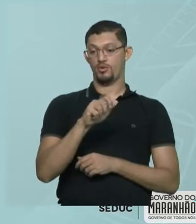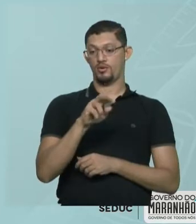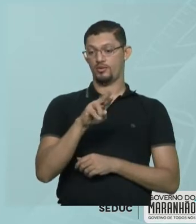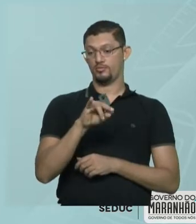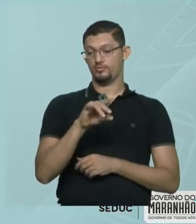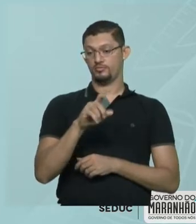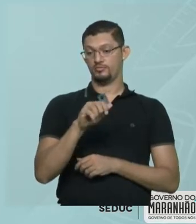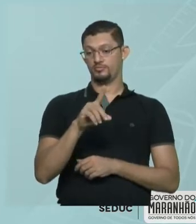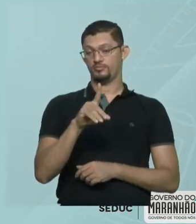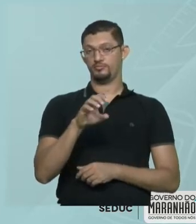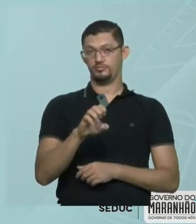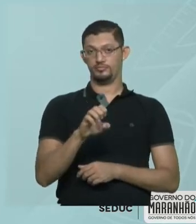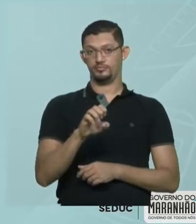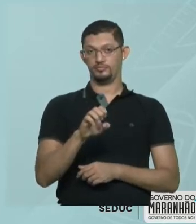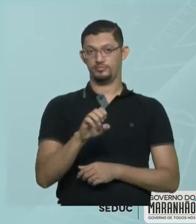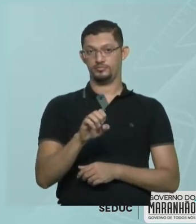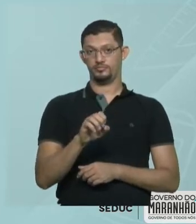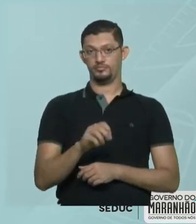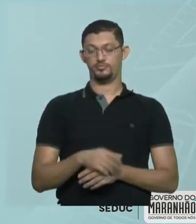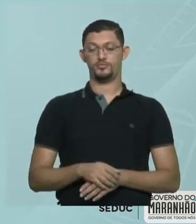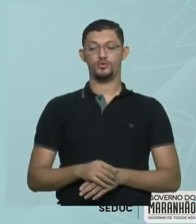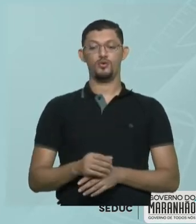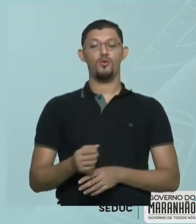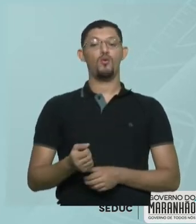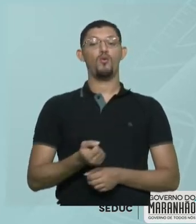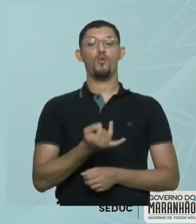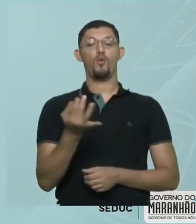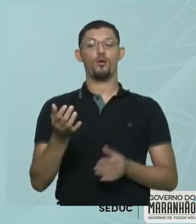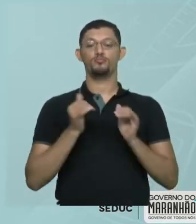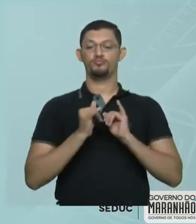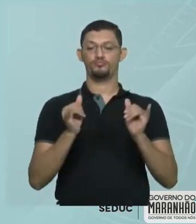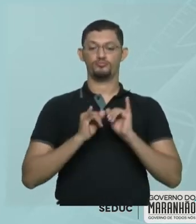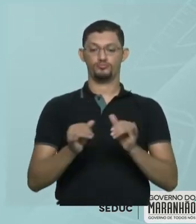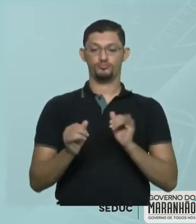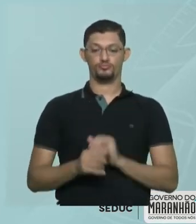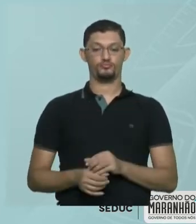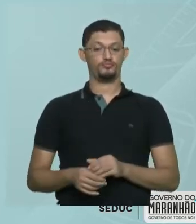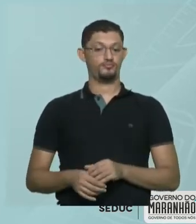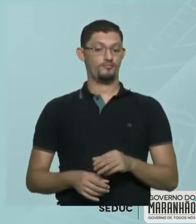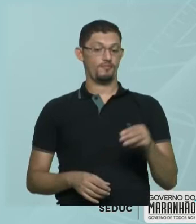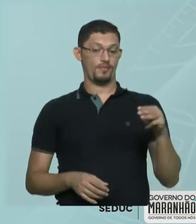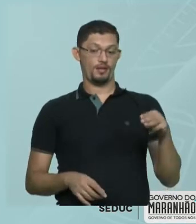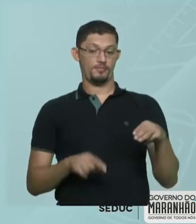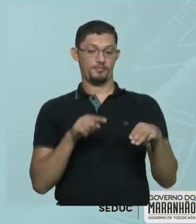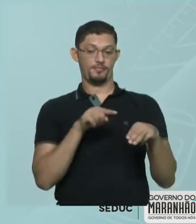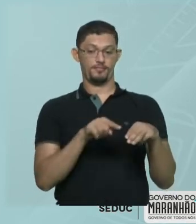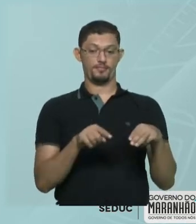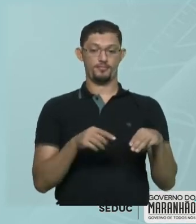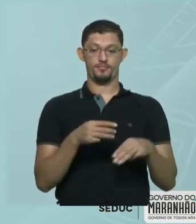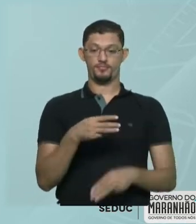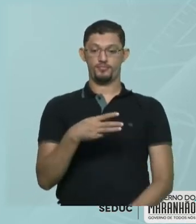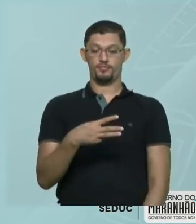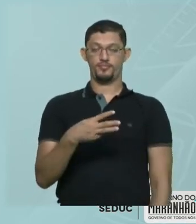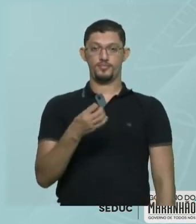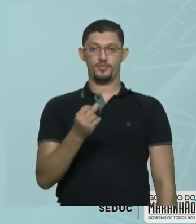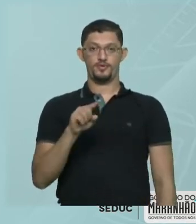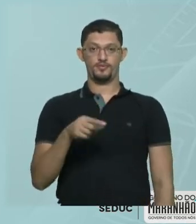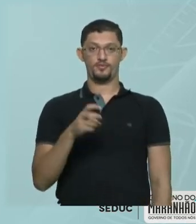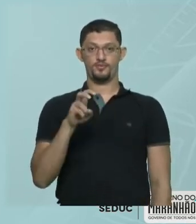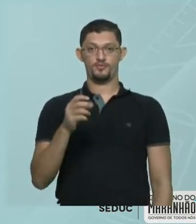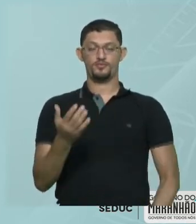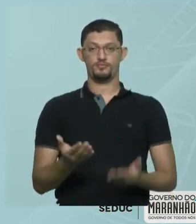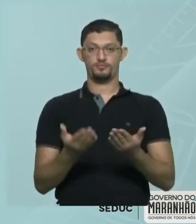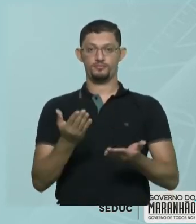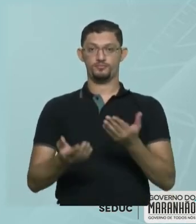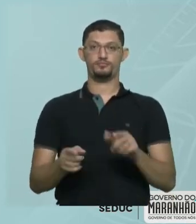Ele quer saber a molaridade. Ele me dá quais informações? Ele me dá a massa do soluto, que é 36,5 gramas. E